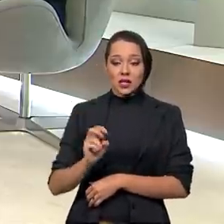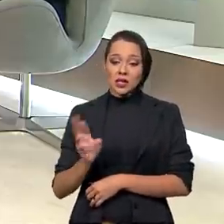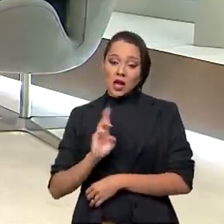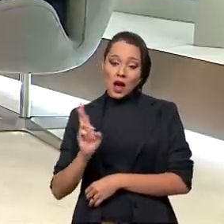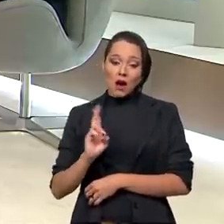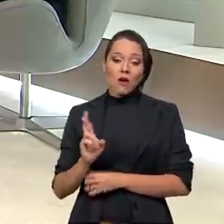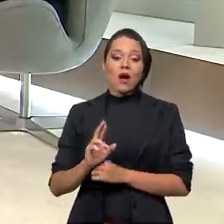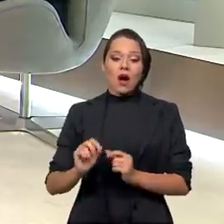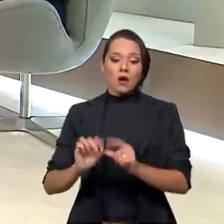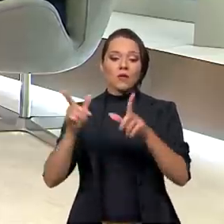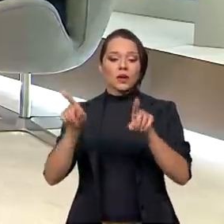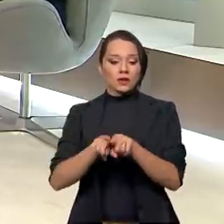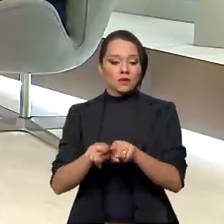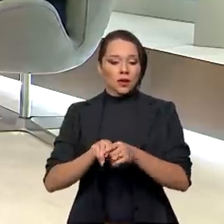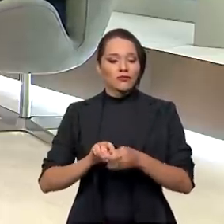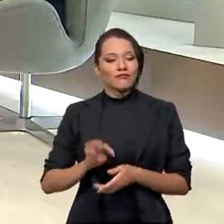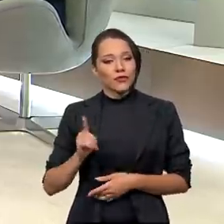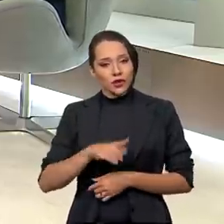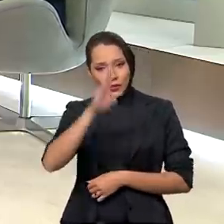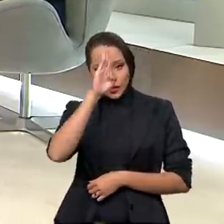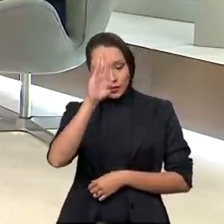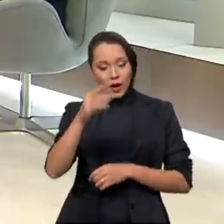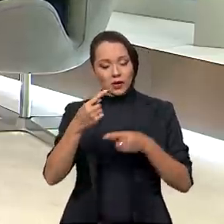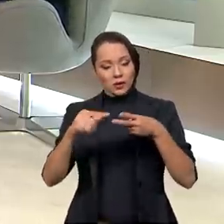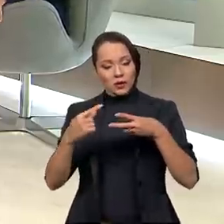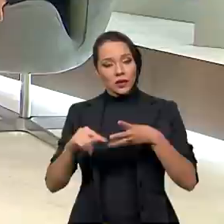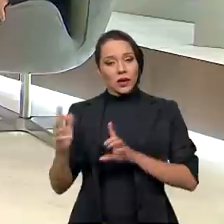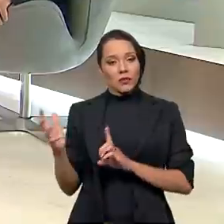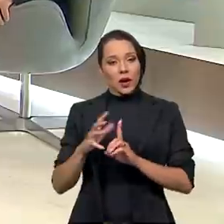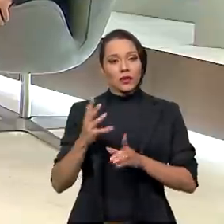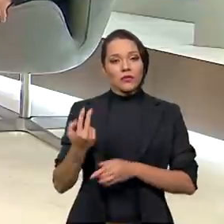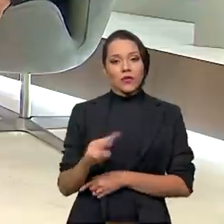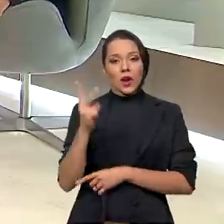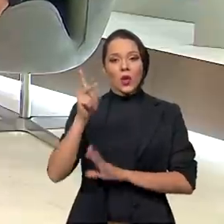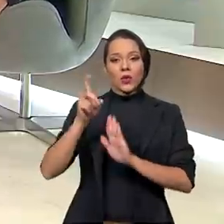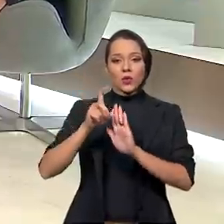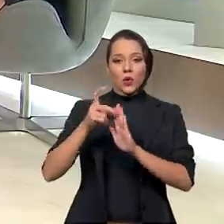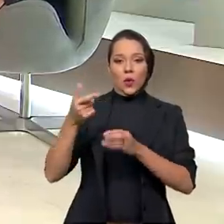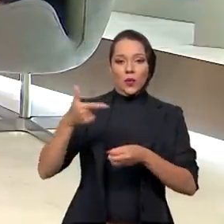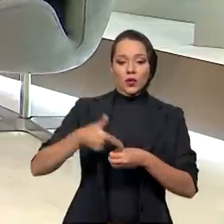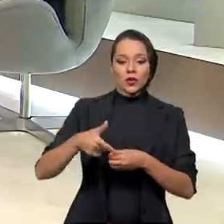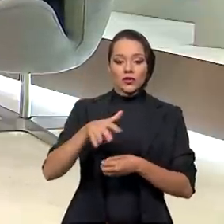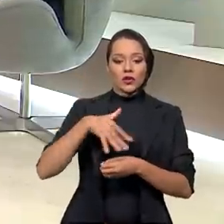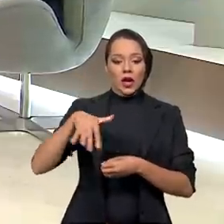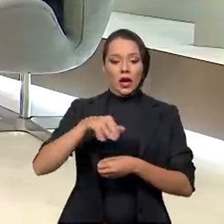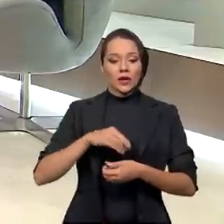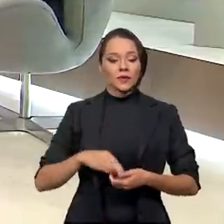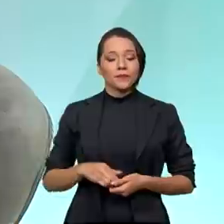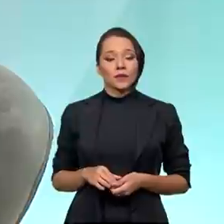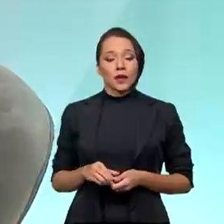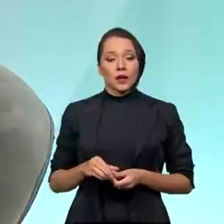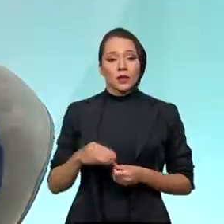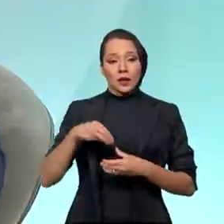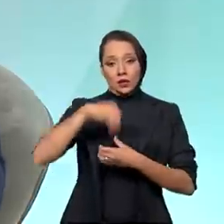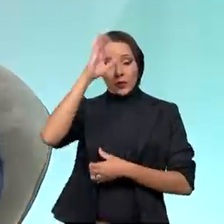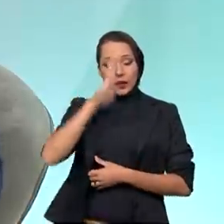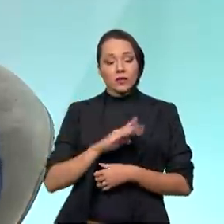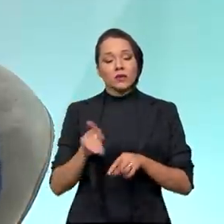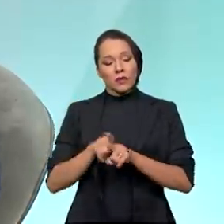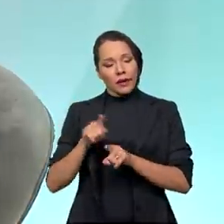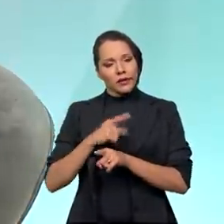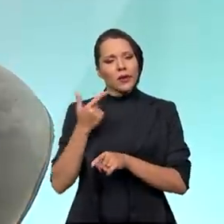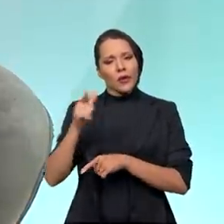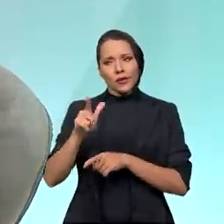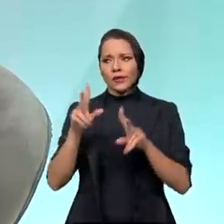litro aumenta também. Então esses são os principais pontos que impactam o preço dos combustíveis no mercado doméstico. Temos aí pontos relacionados ao mercado